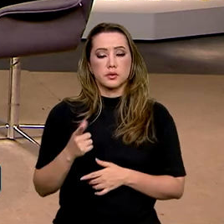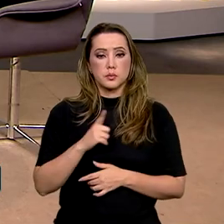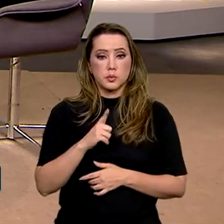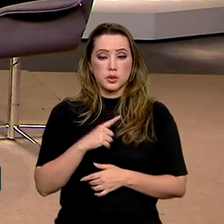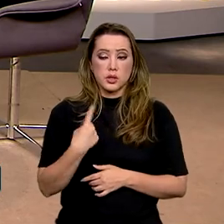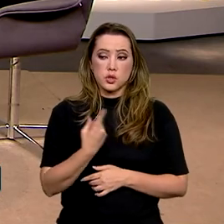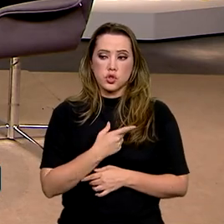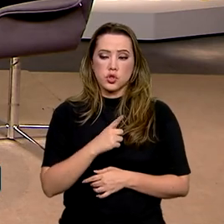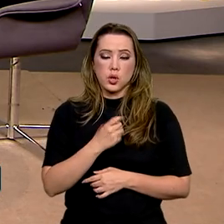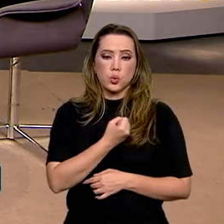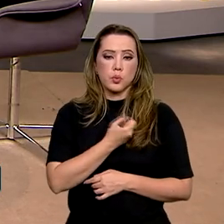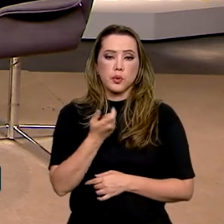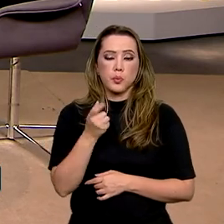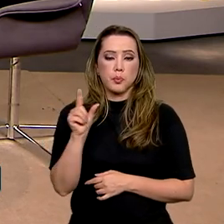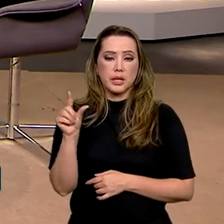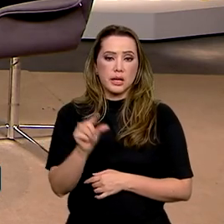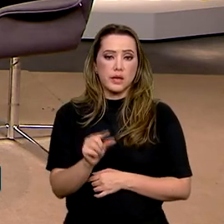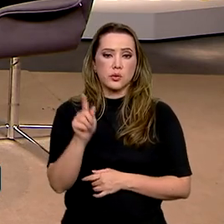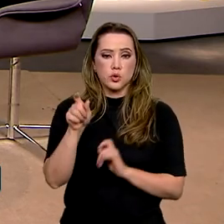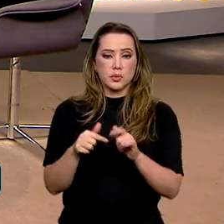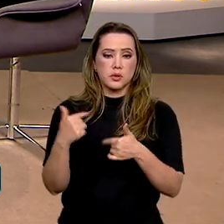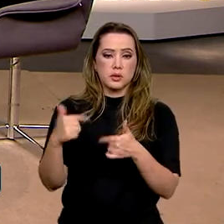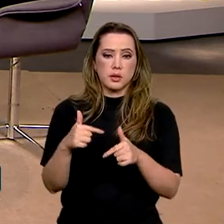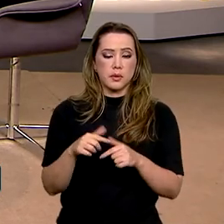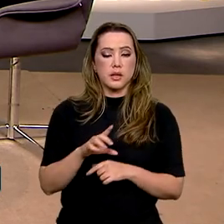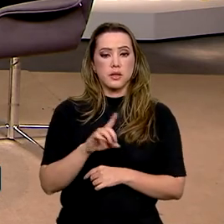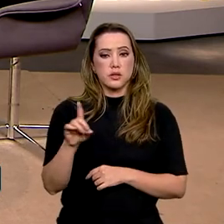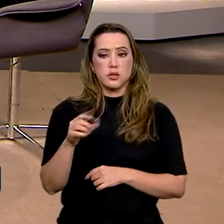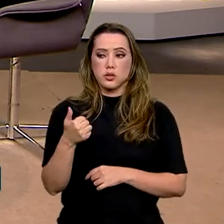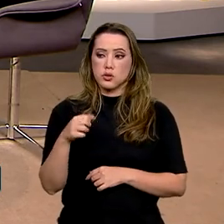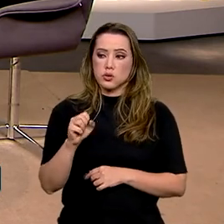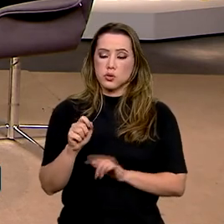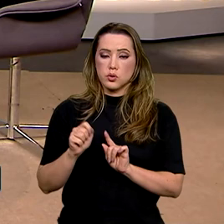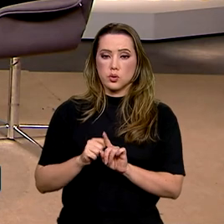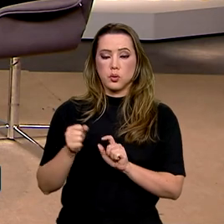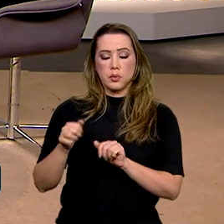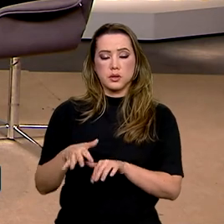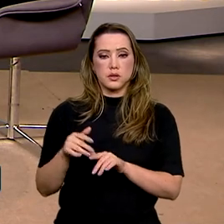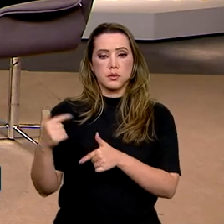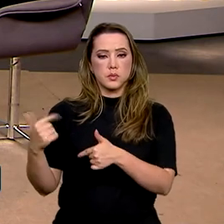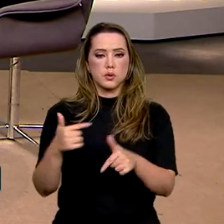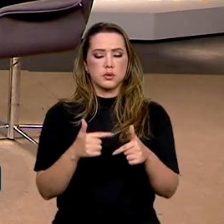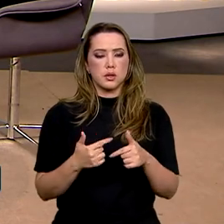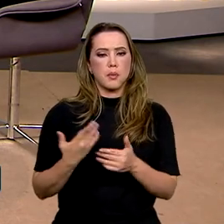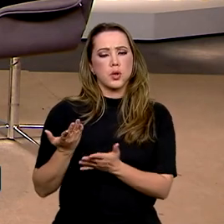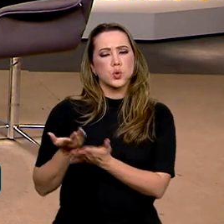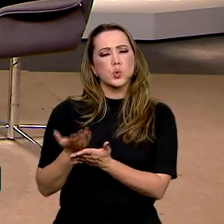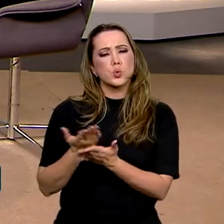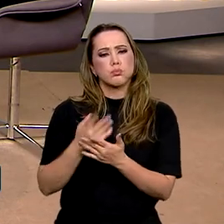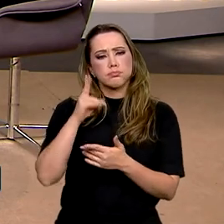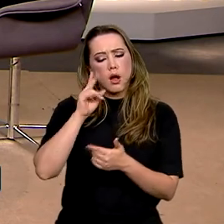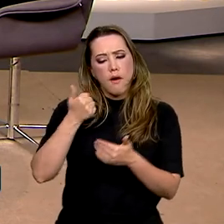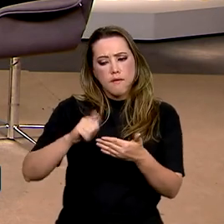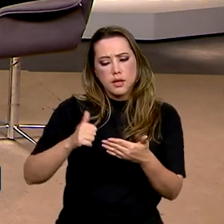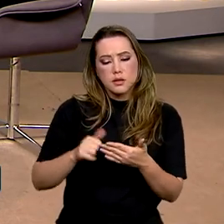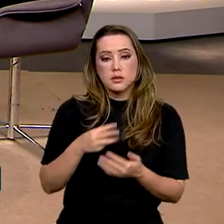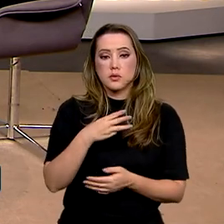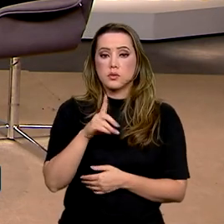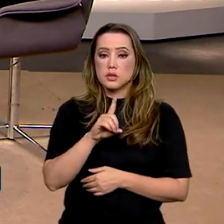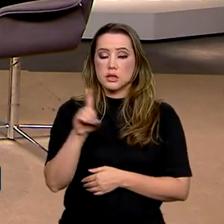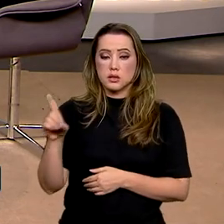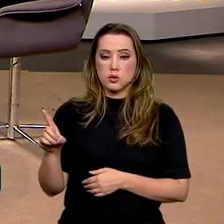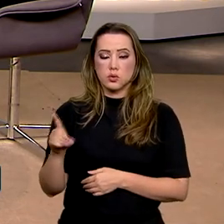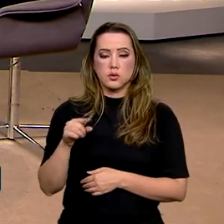poucos. E a gente está indo agora, 18 de setembro, iniciando uma força-tarefa de imersão por 30 dias